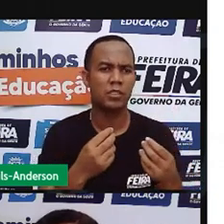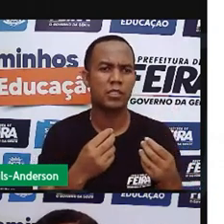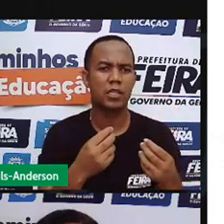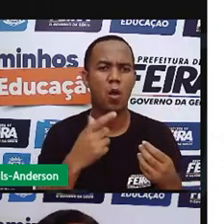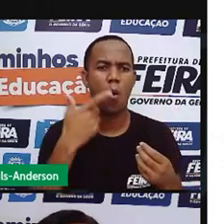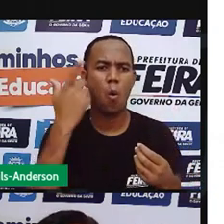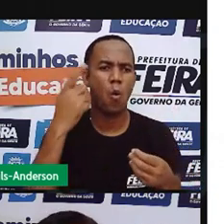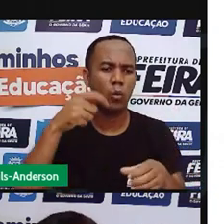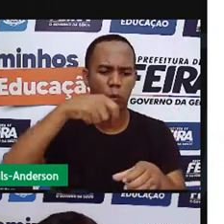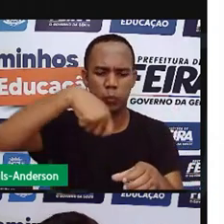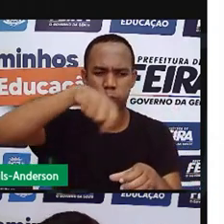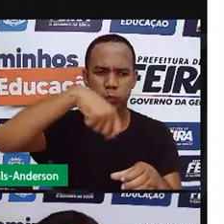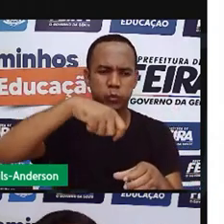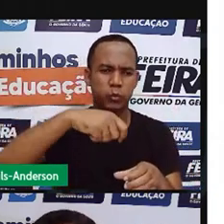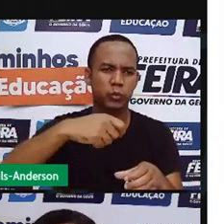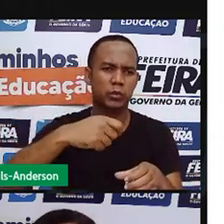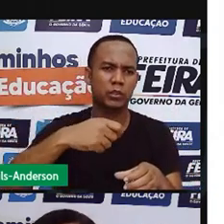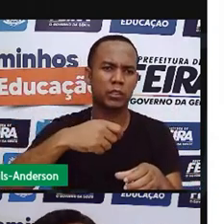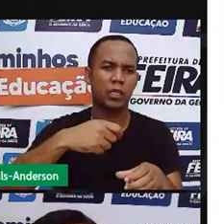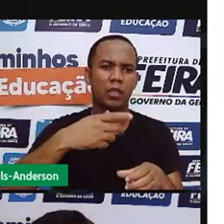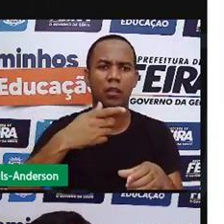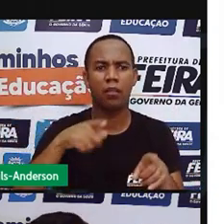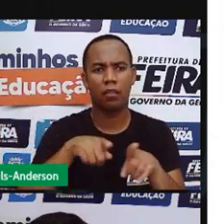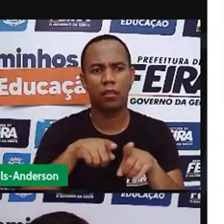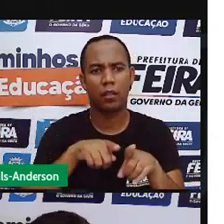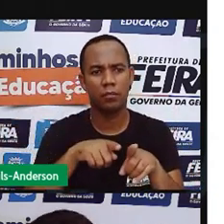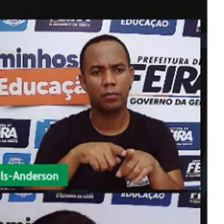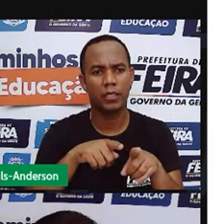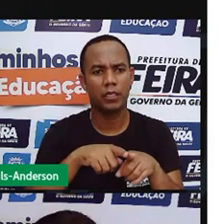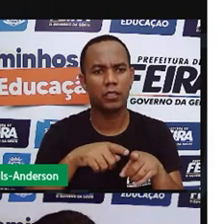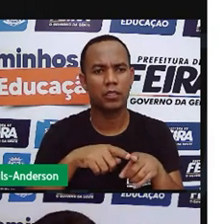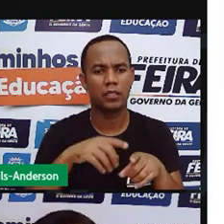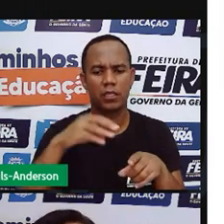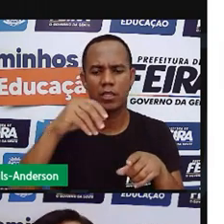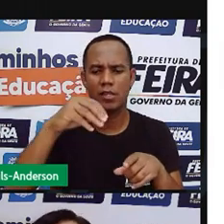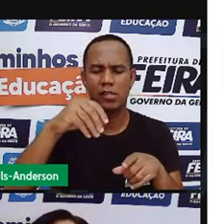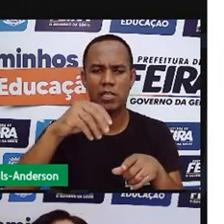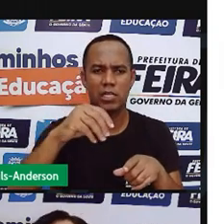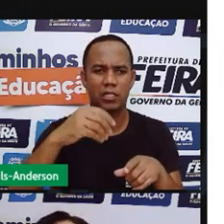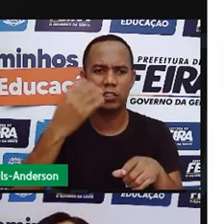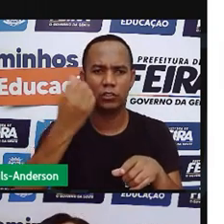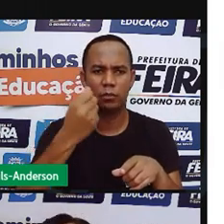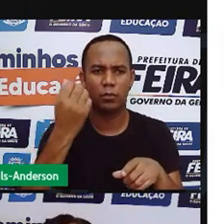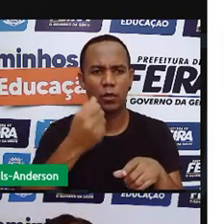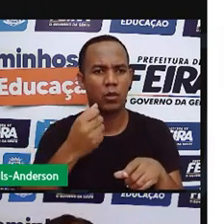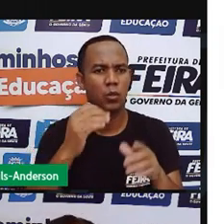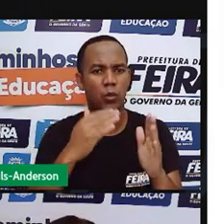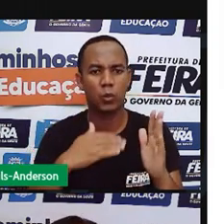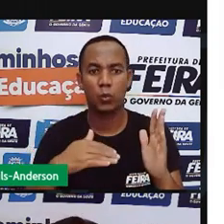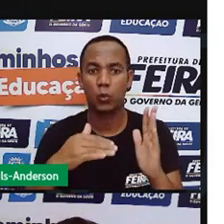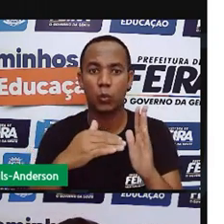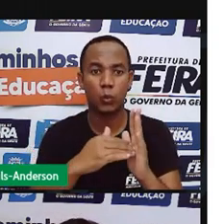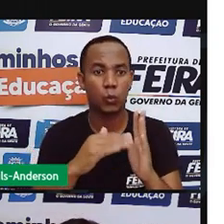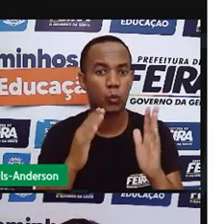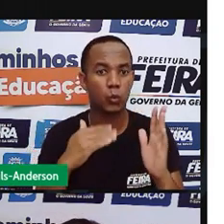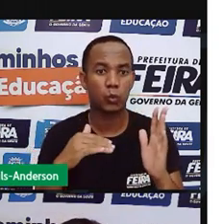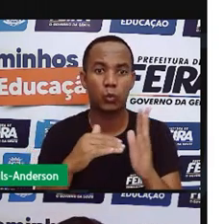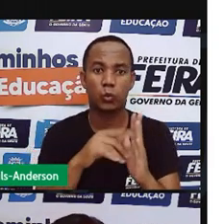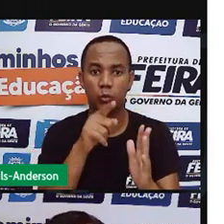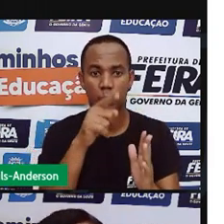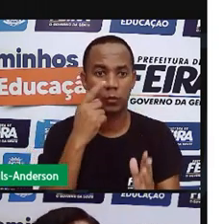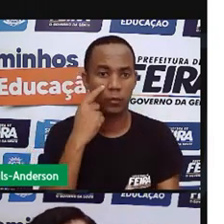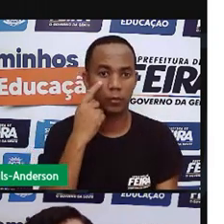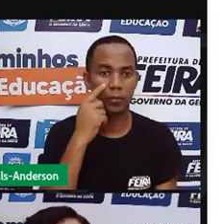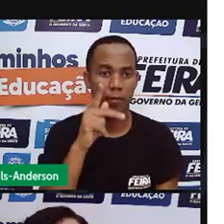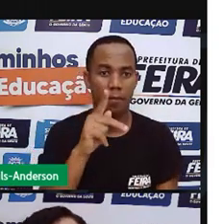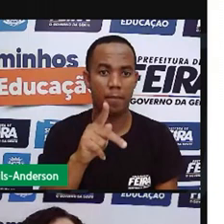iogurtes, aqueles leitinhos fermentados, o leite em pó. Então, todos os produtos da pecuária